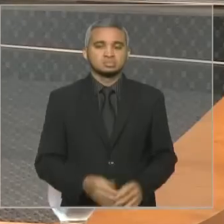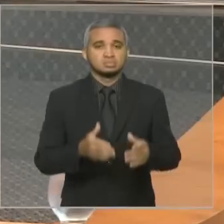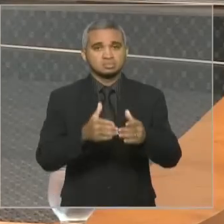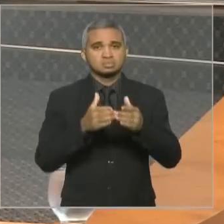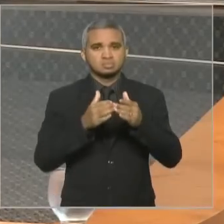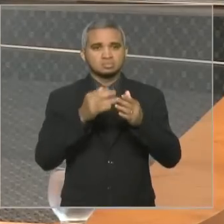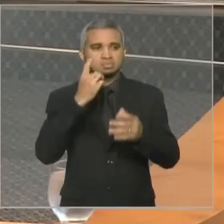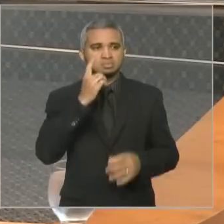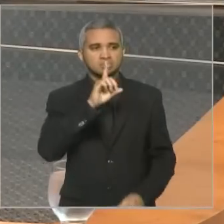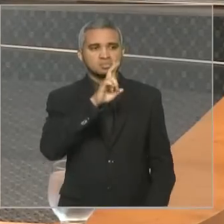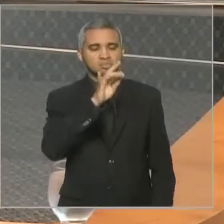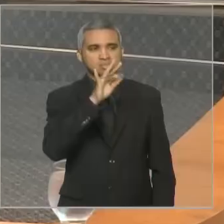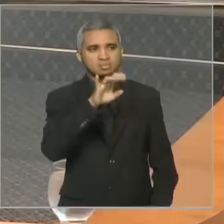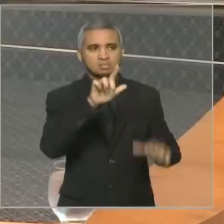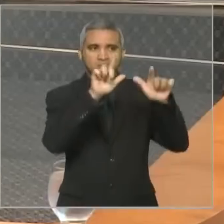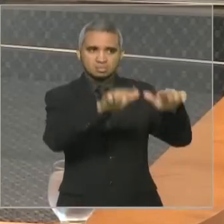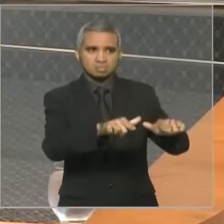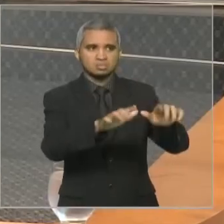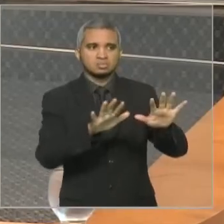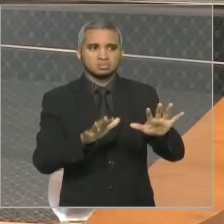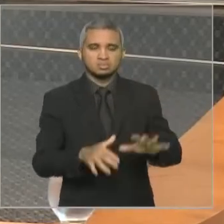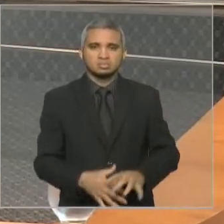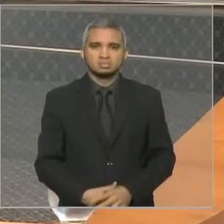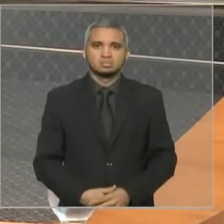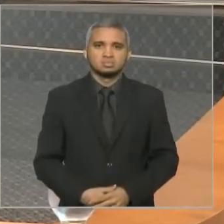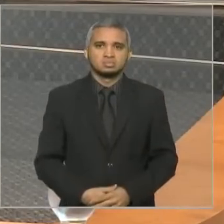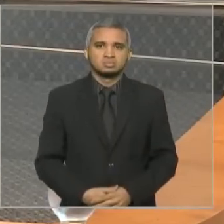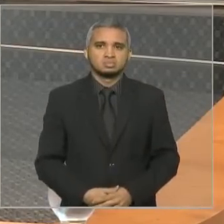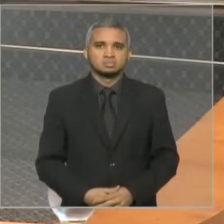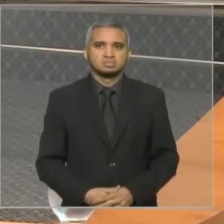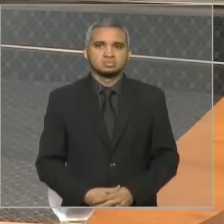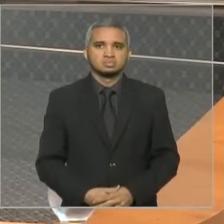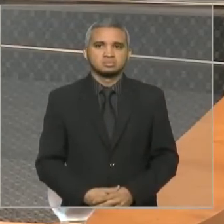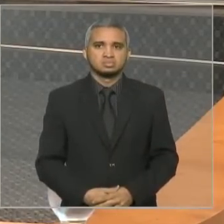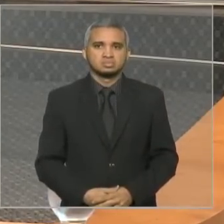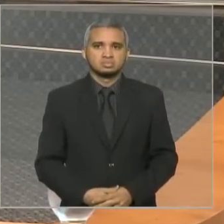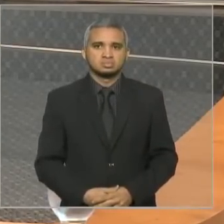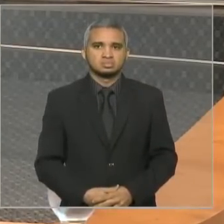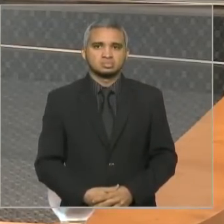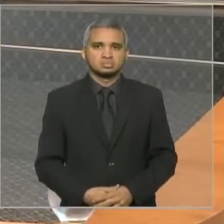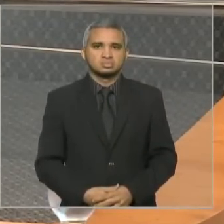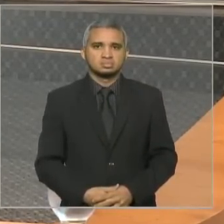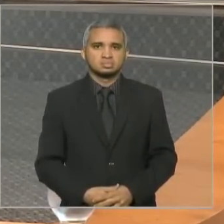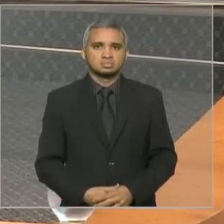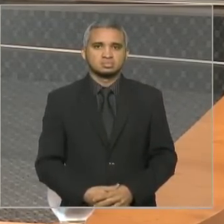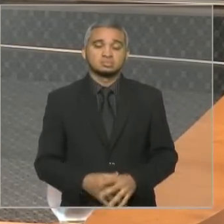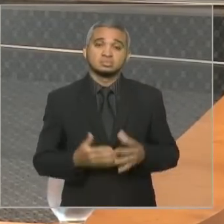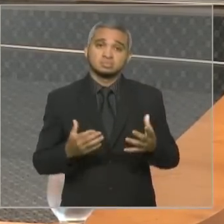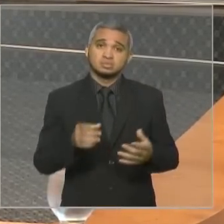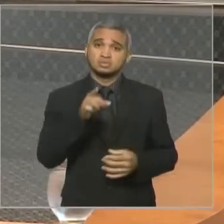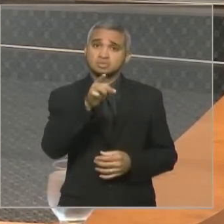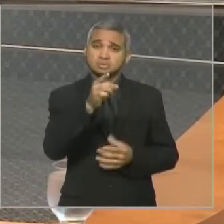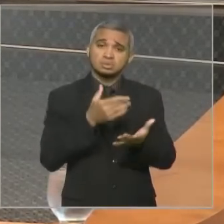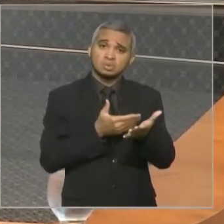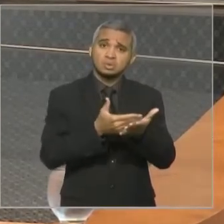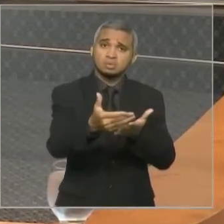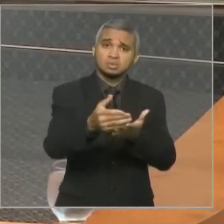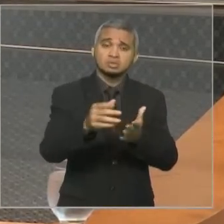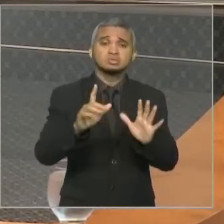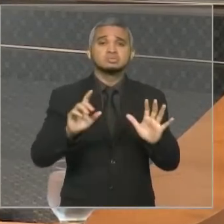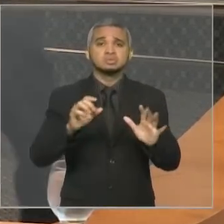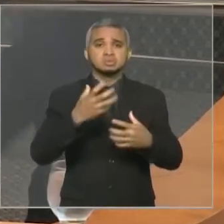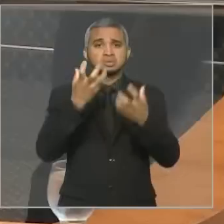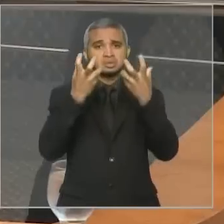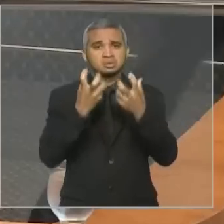Quem começou a situação, deputado, foi V. Exª. Foi V. Exª que começou. Tratando as coisas de ordem pessoal